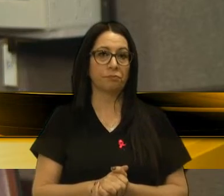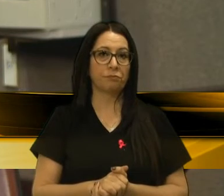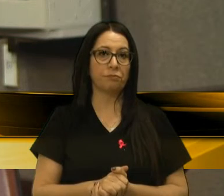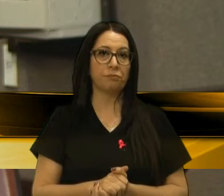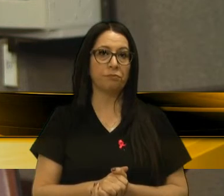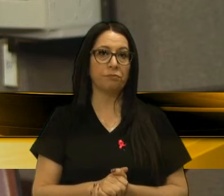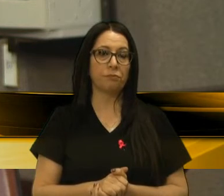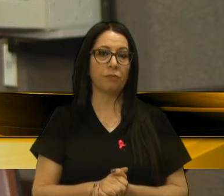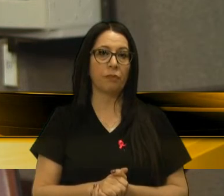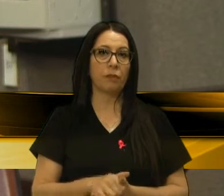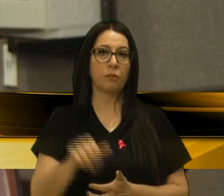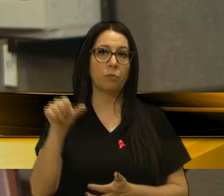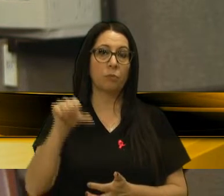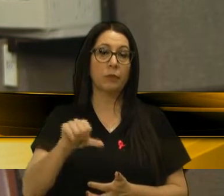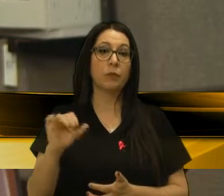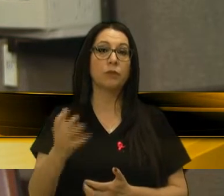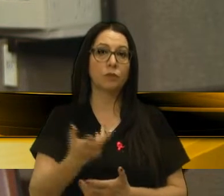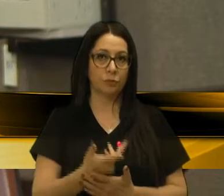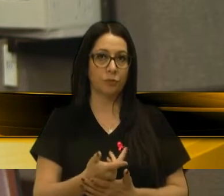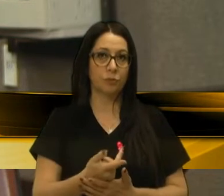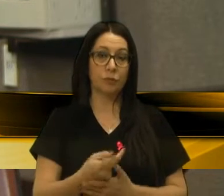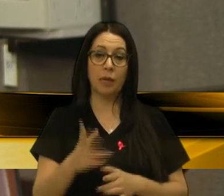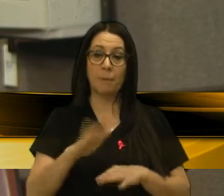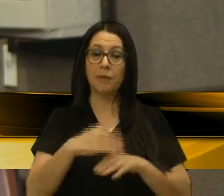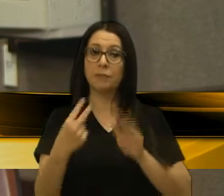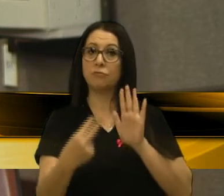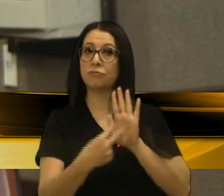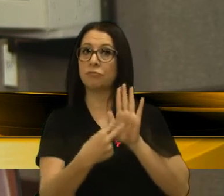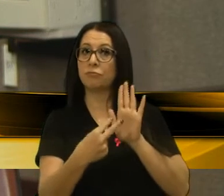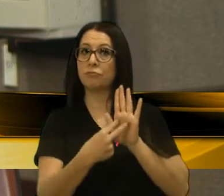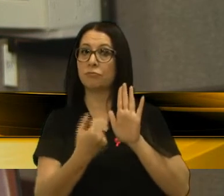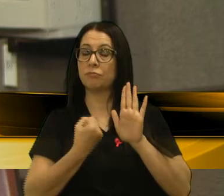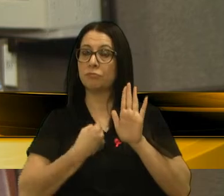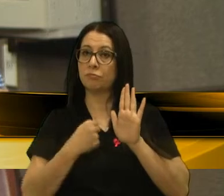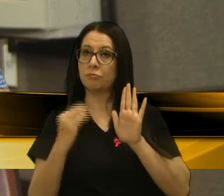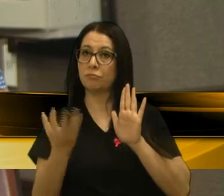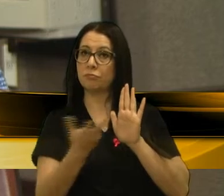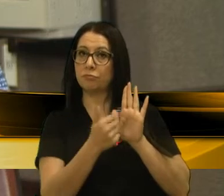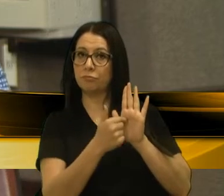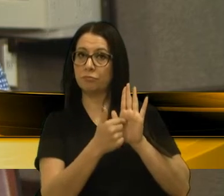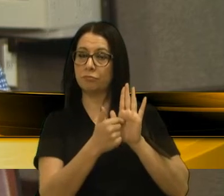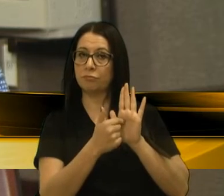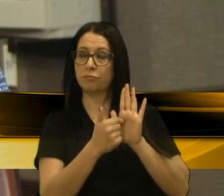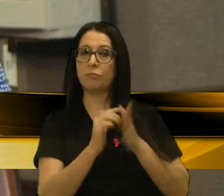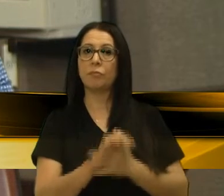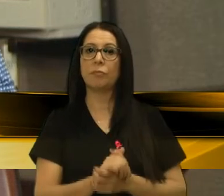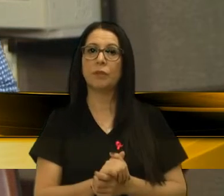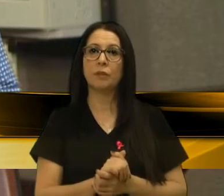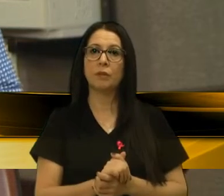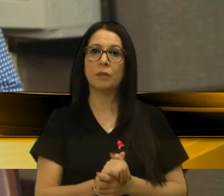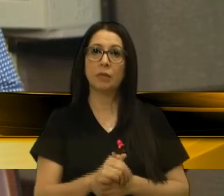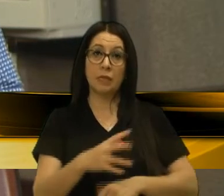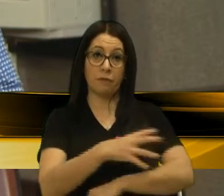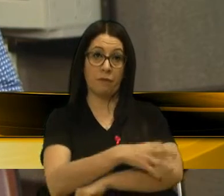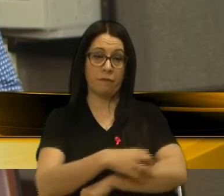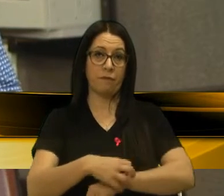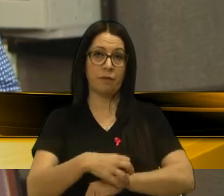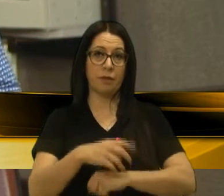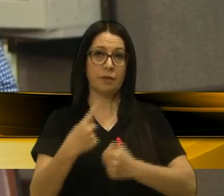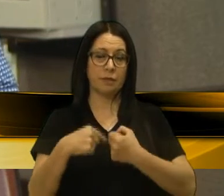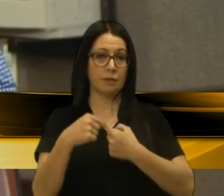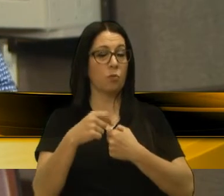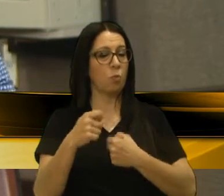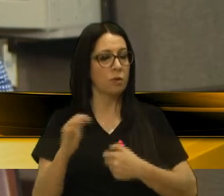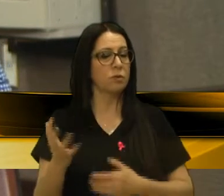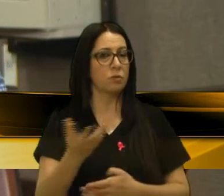E o pior de tudo, e que me chama a atenção aqui nesses dados todos, que são nas periferias da nossa cidade, a